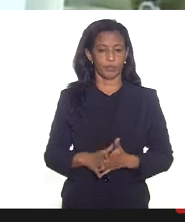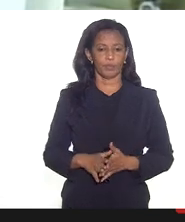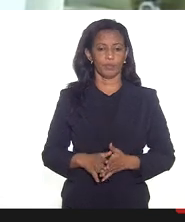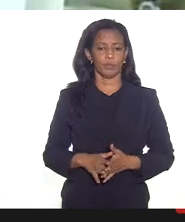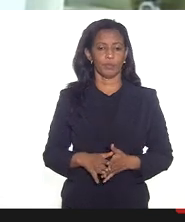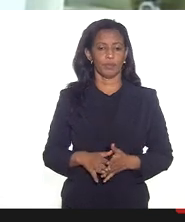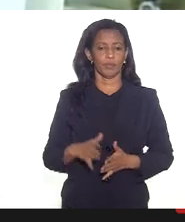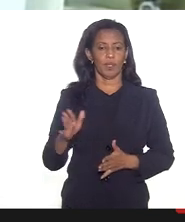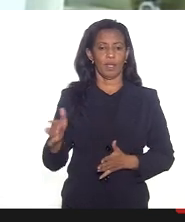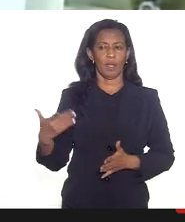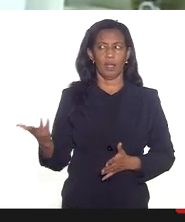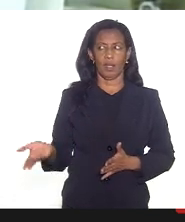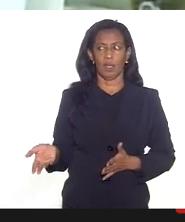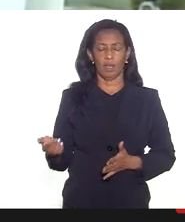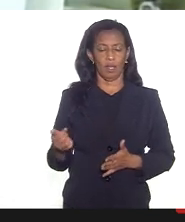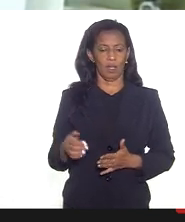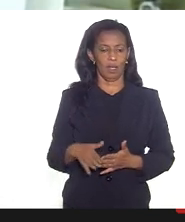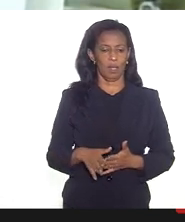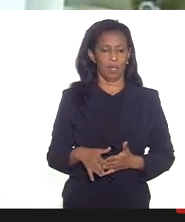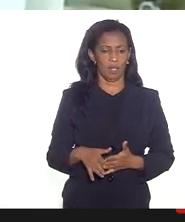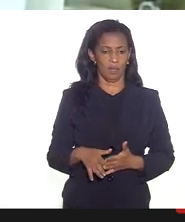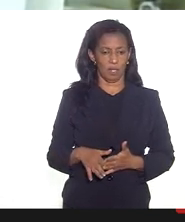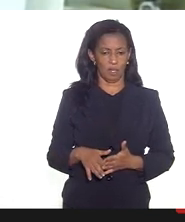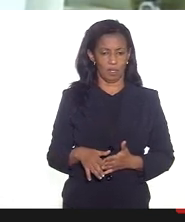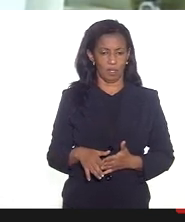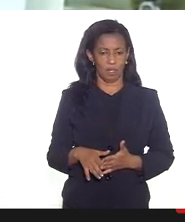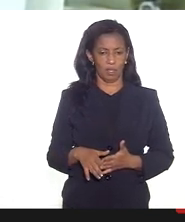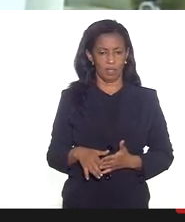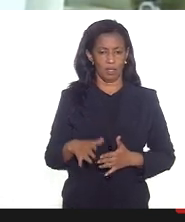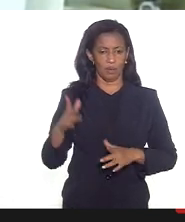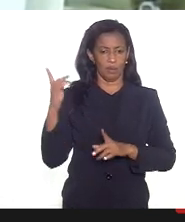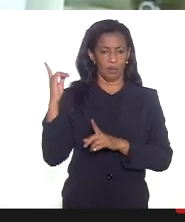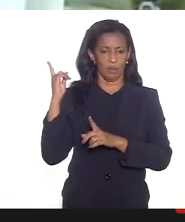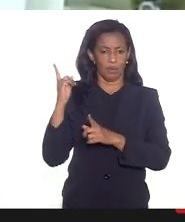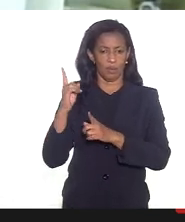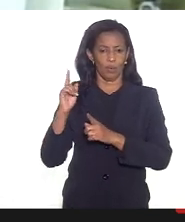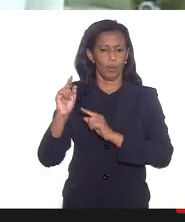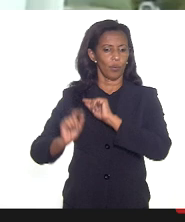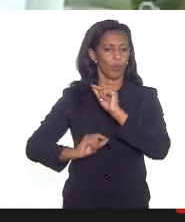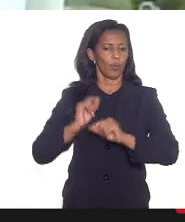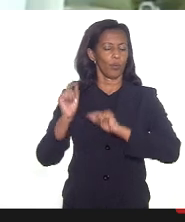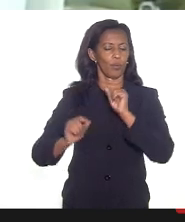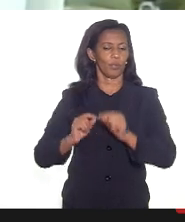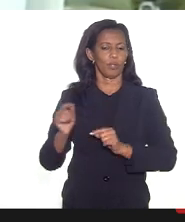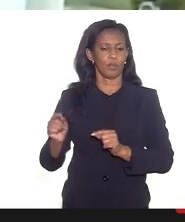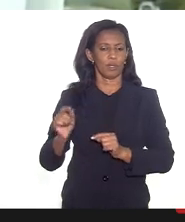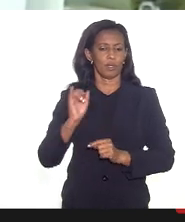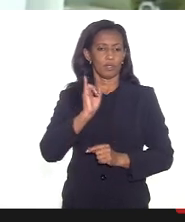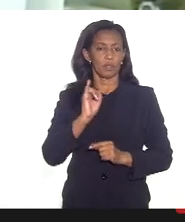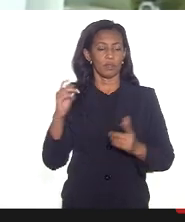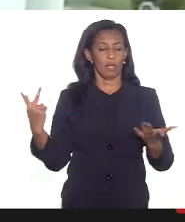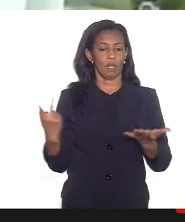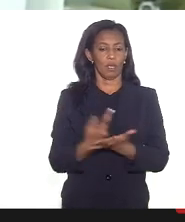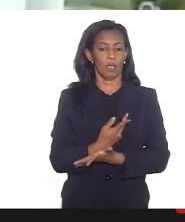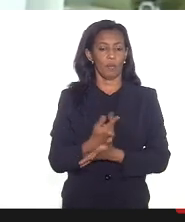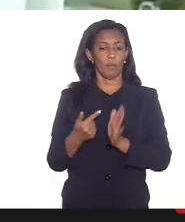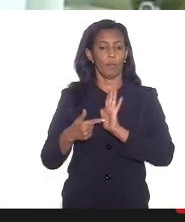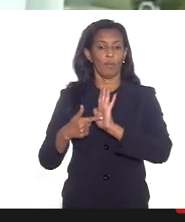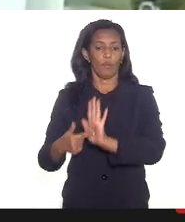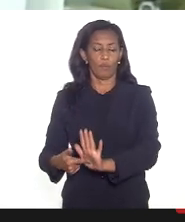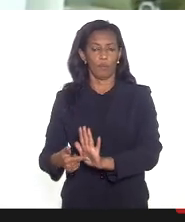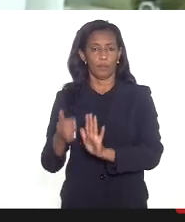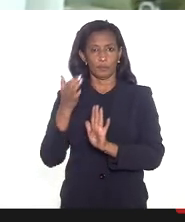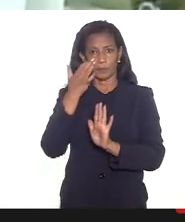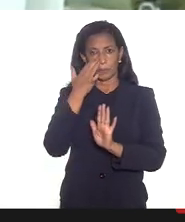ela ela teria que apresentar o que ela deveria se fosse o caso apresentar uma